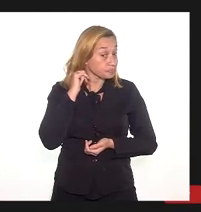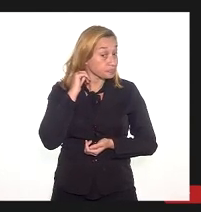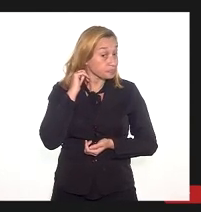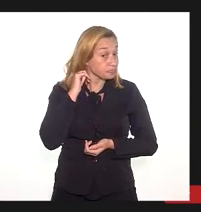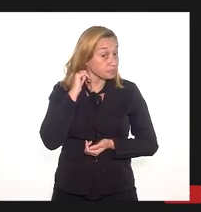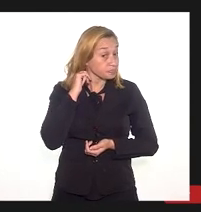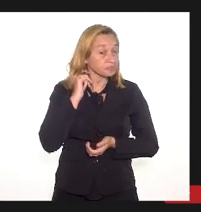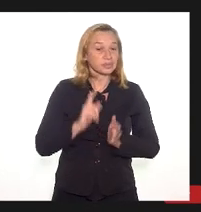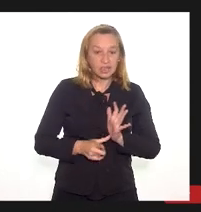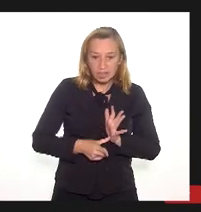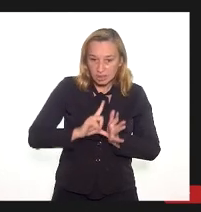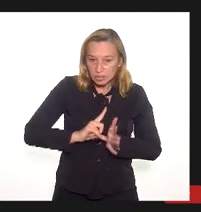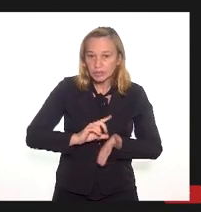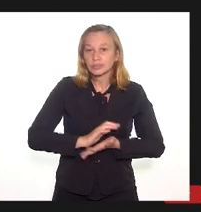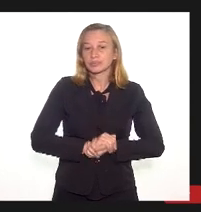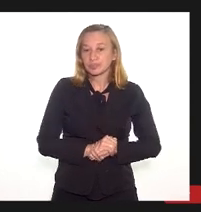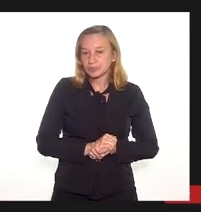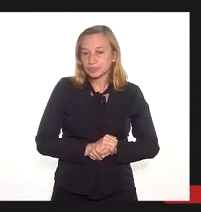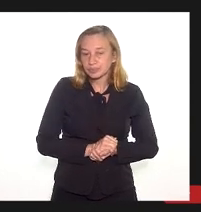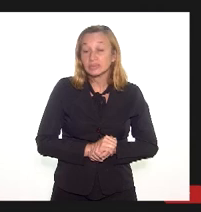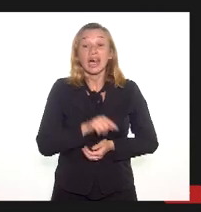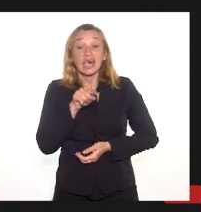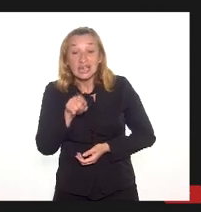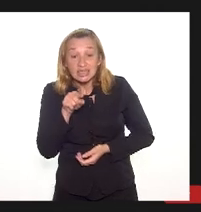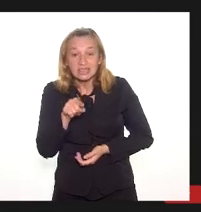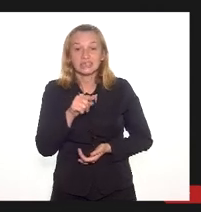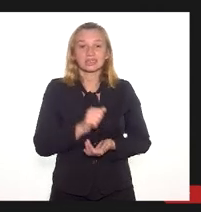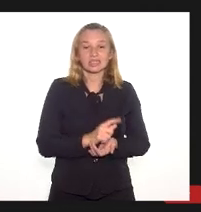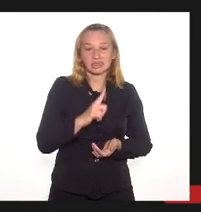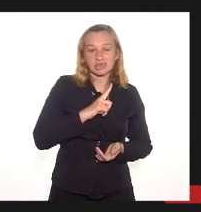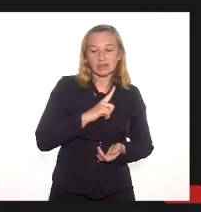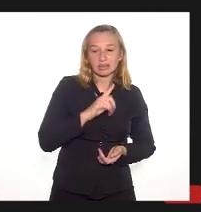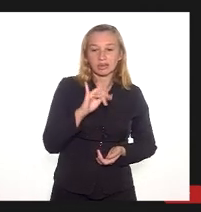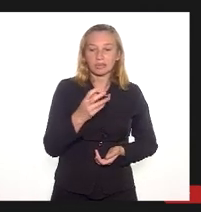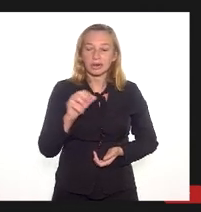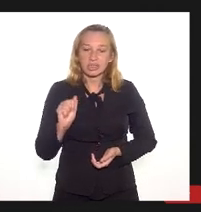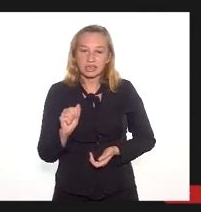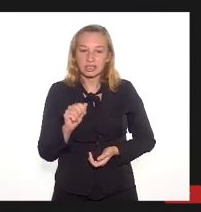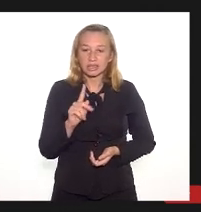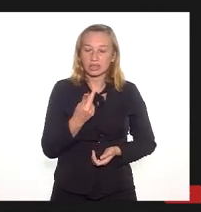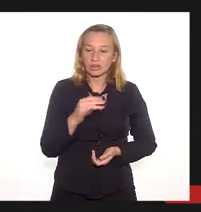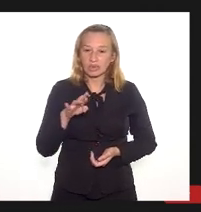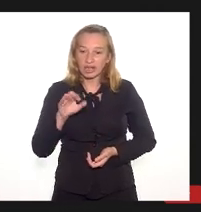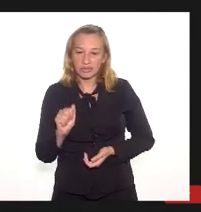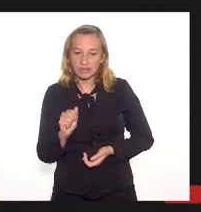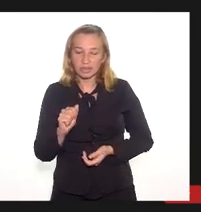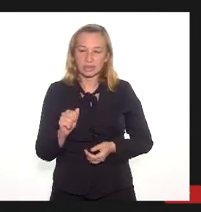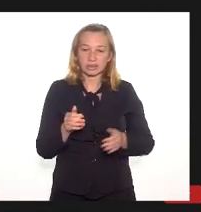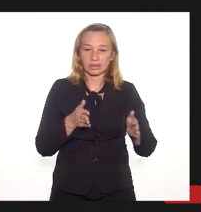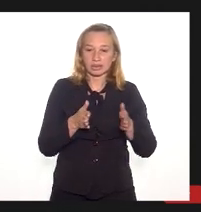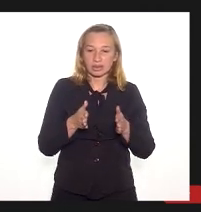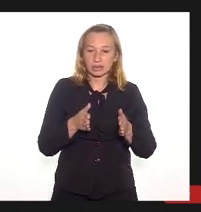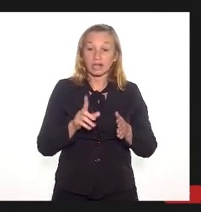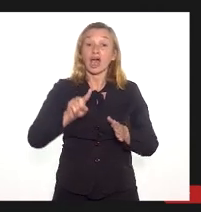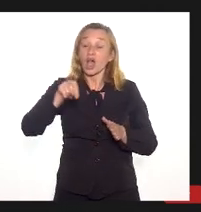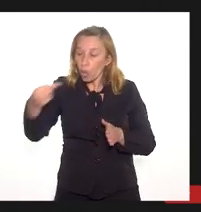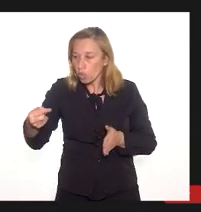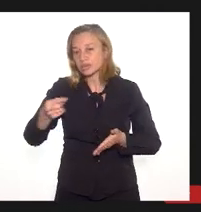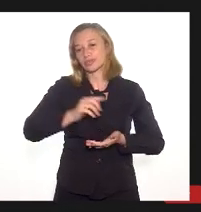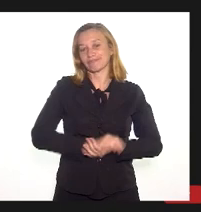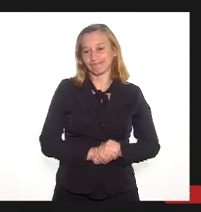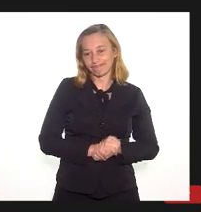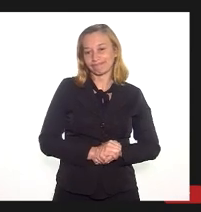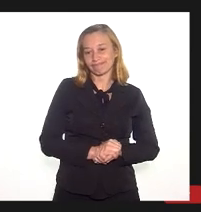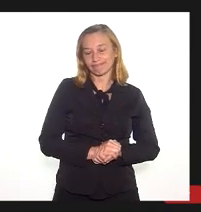A anterior, por favor. É, aqui nós temos as bacias hidrográficas no entorno da Baía de Guanabara. Não, aquela da Baía de